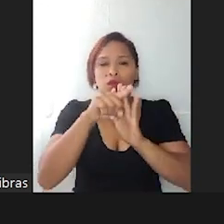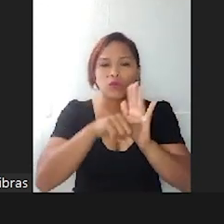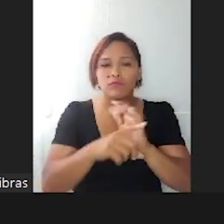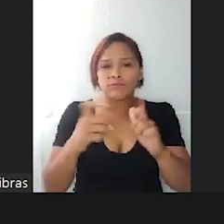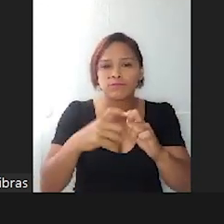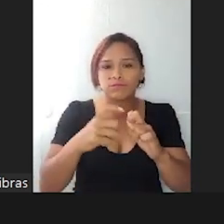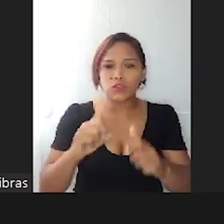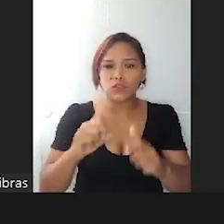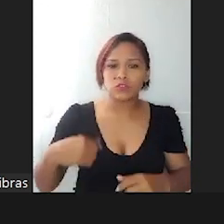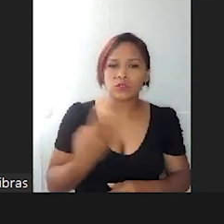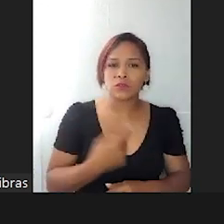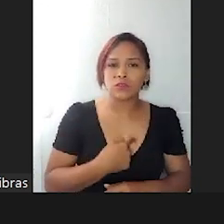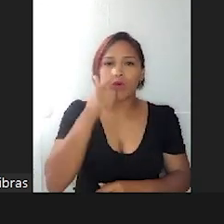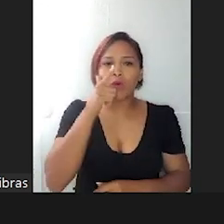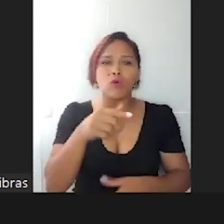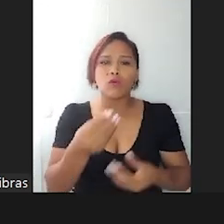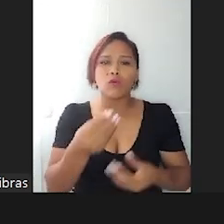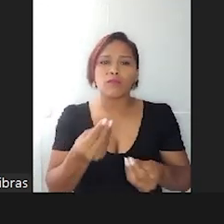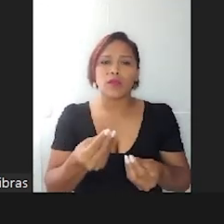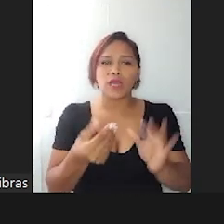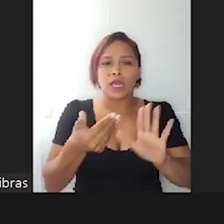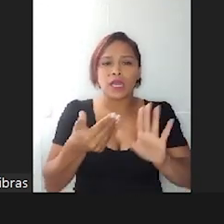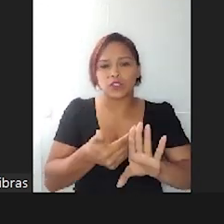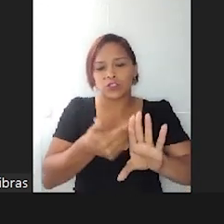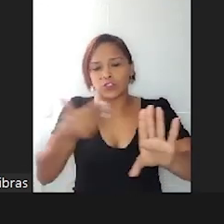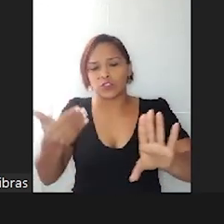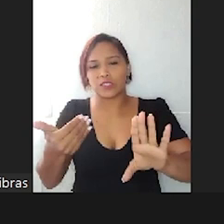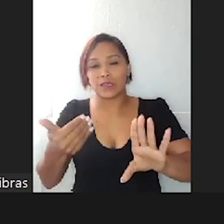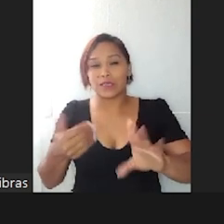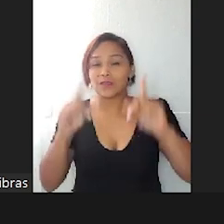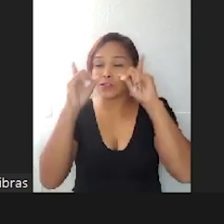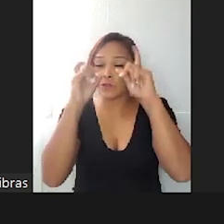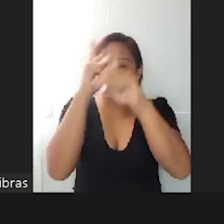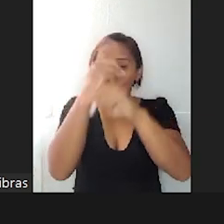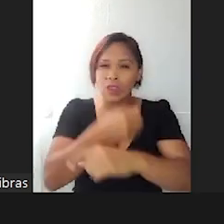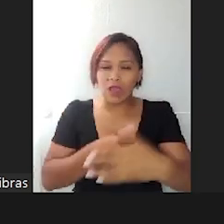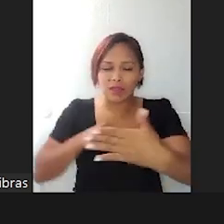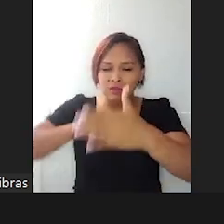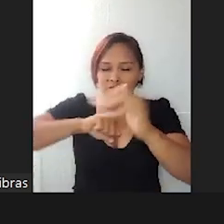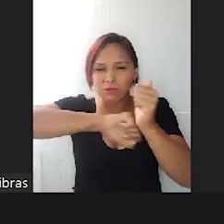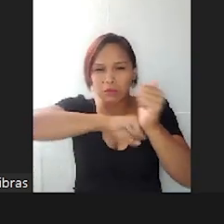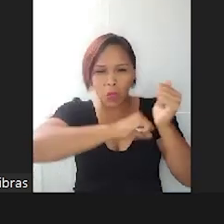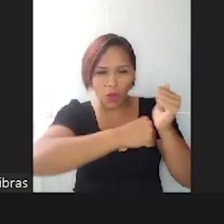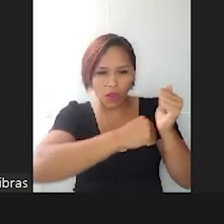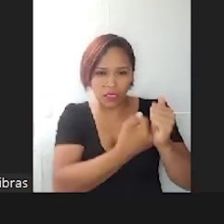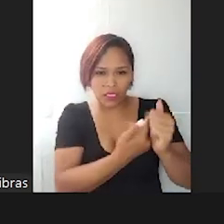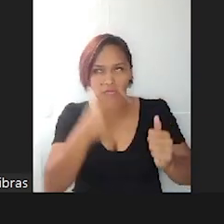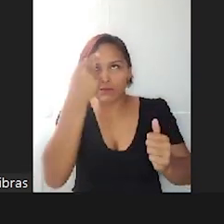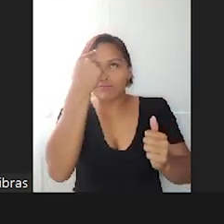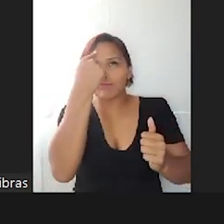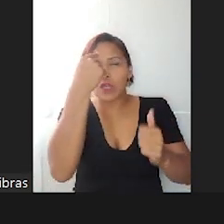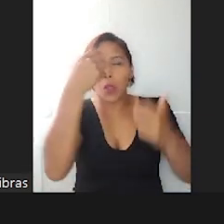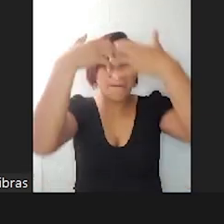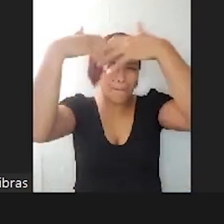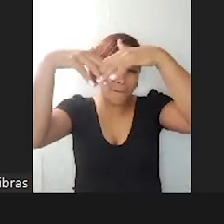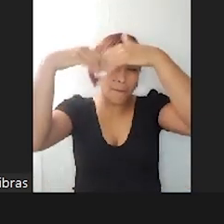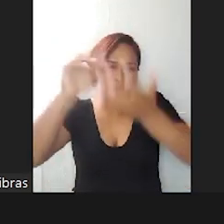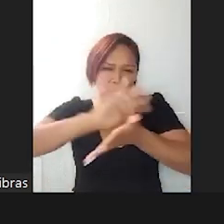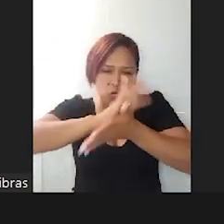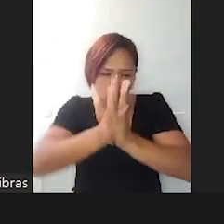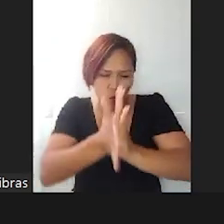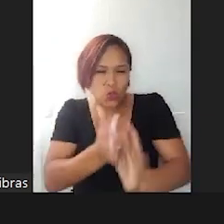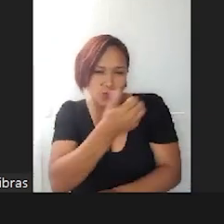tirar essas amarras de dentro da gente, tirar essas, esses, às vezes, preconceitos mesmo, né? É difícil.